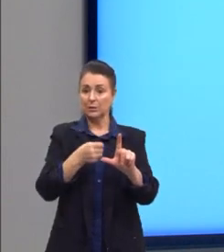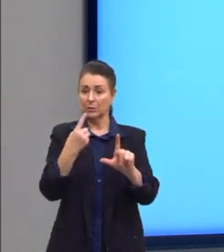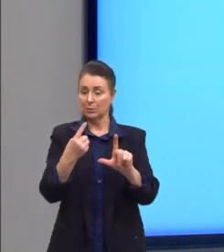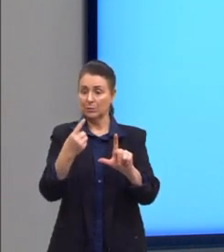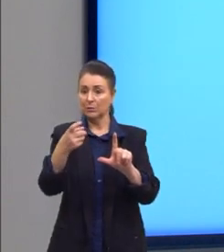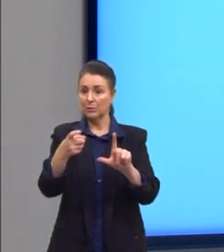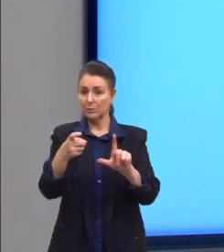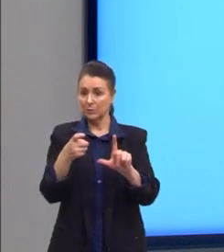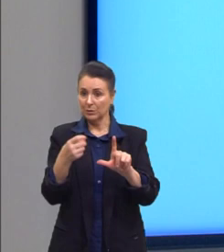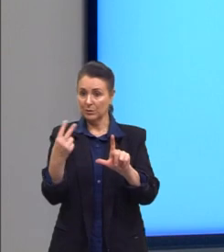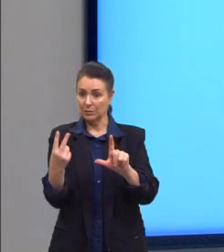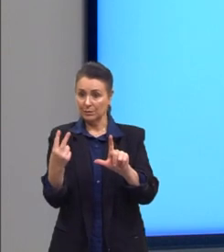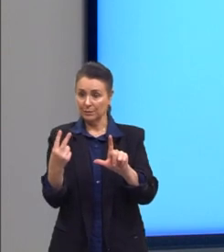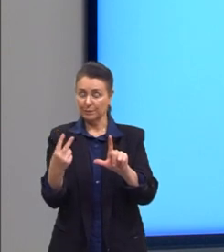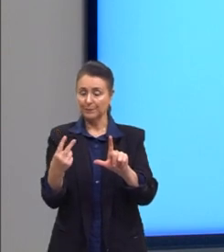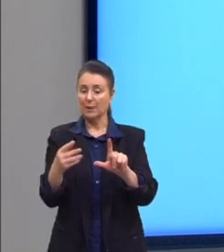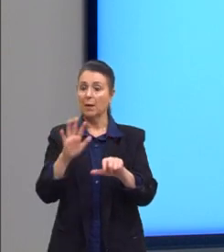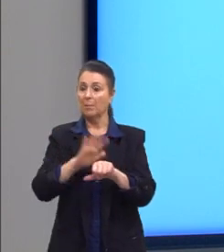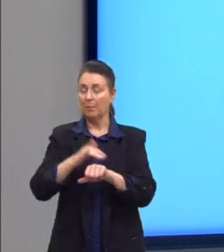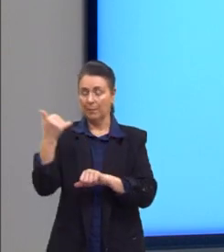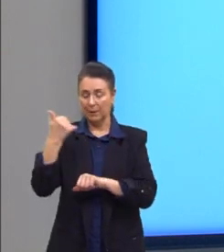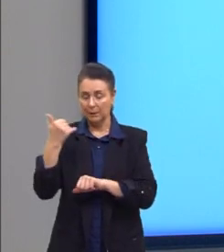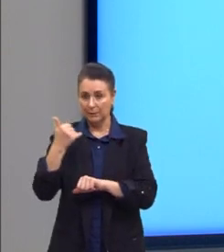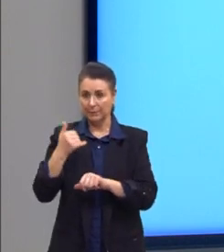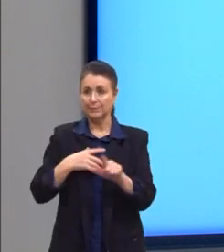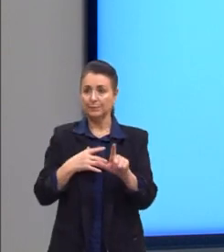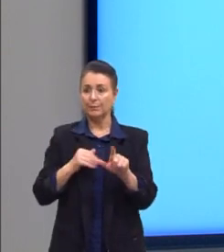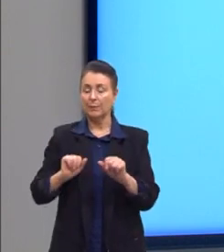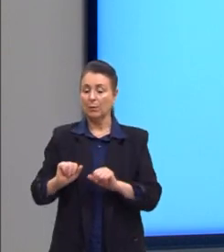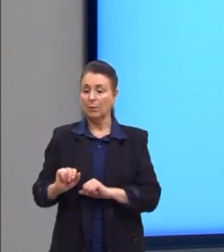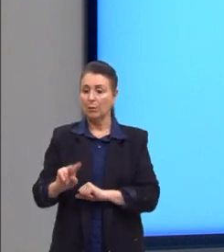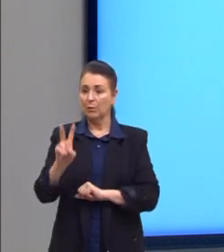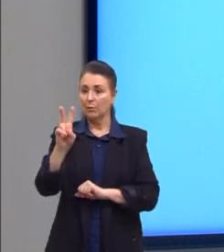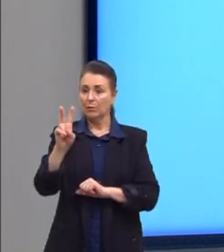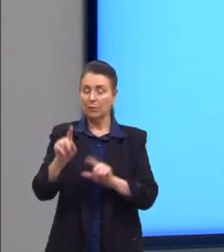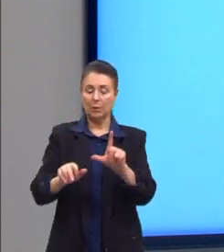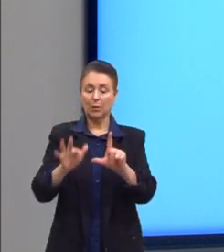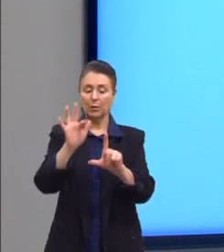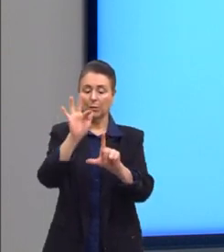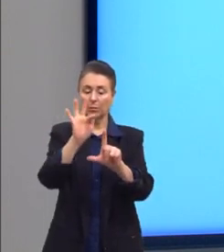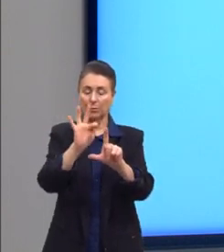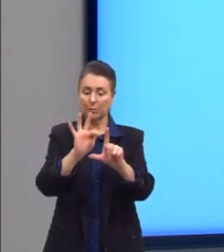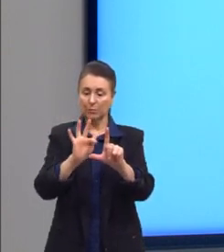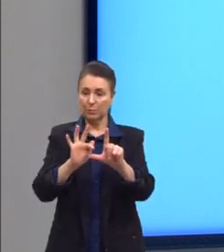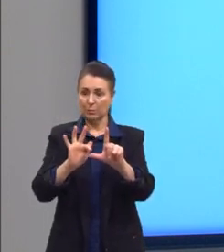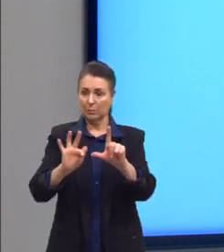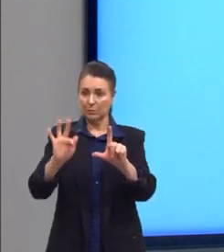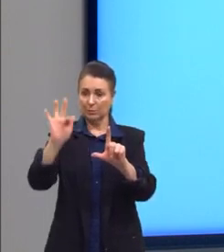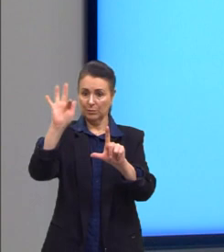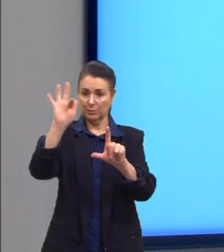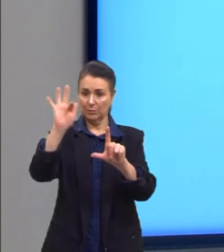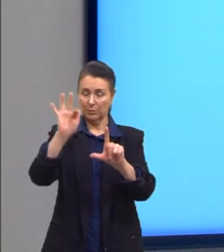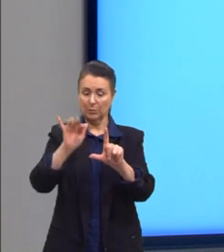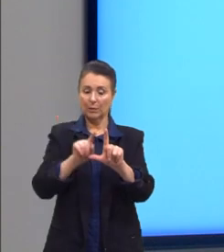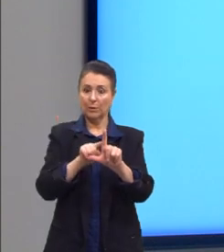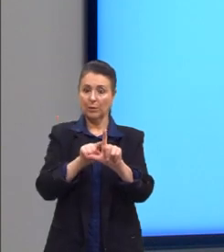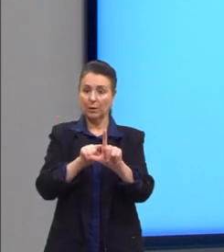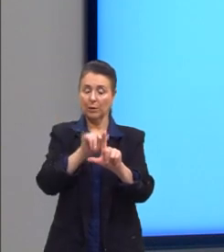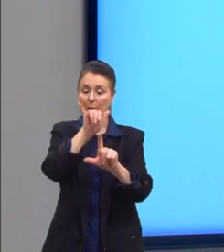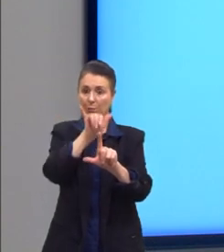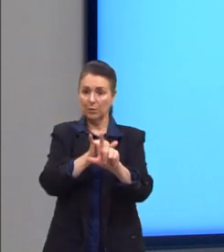Qual é a outra informação que nós temos? O valor onde o gráfico cruza o eixo Y, que seria o nosso